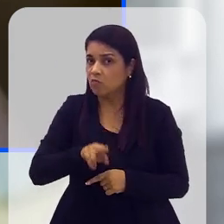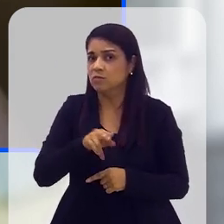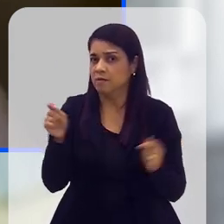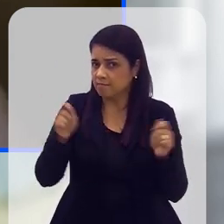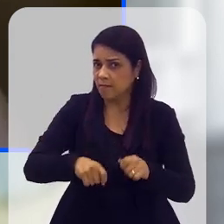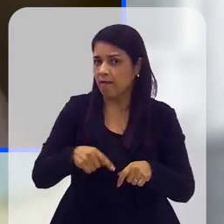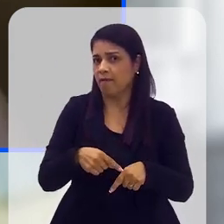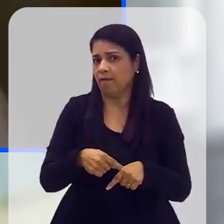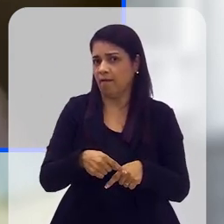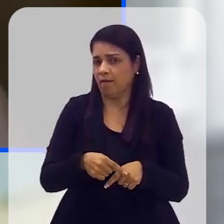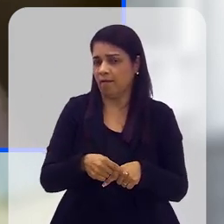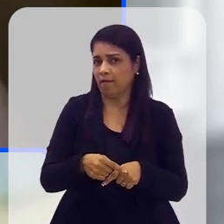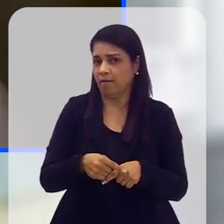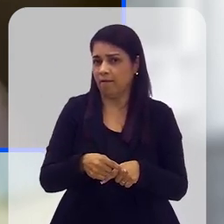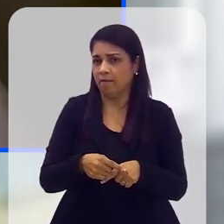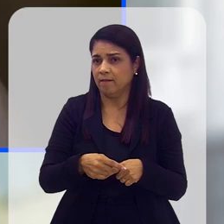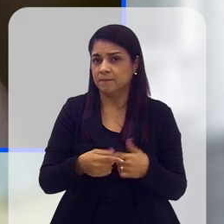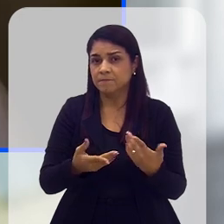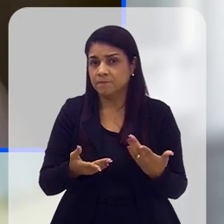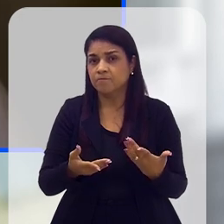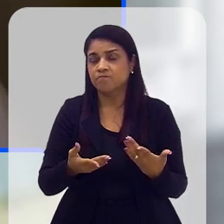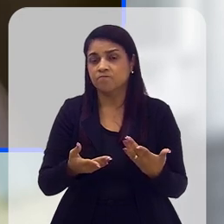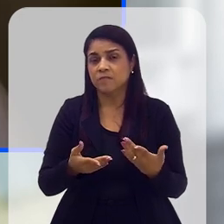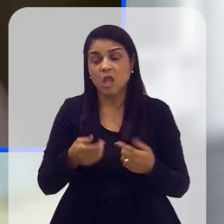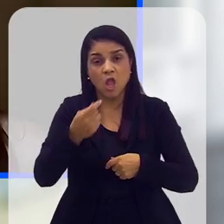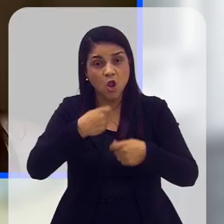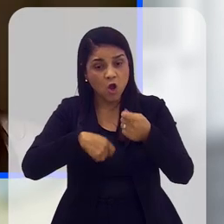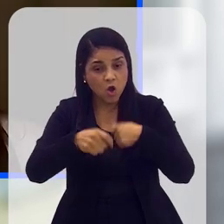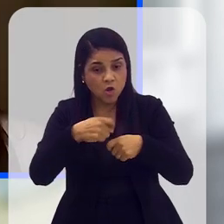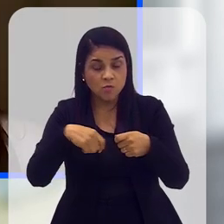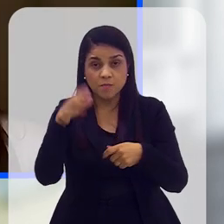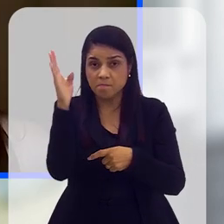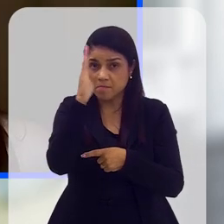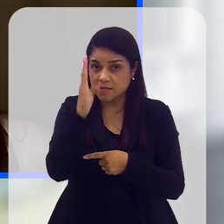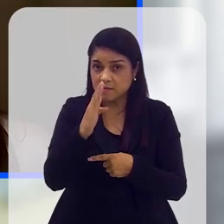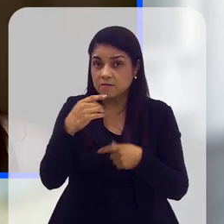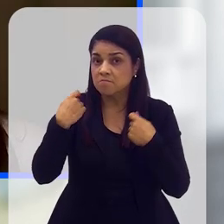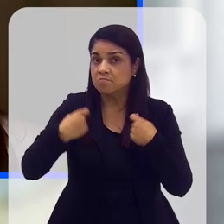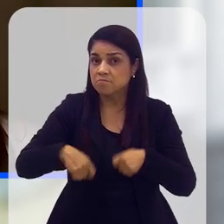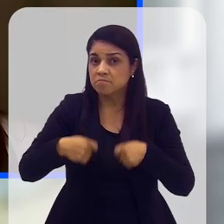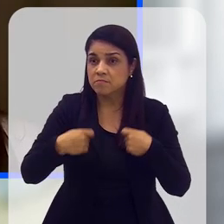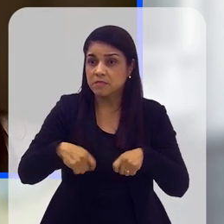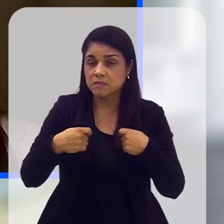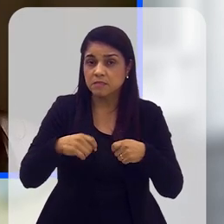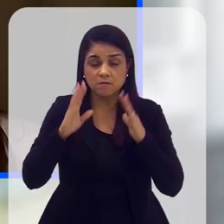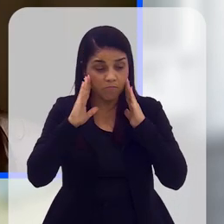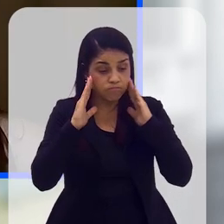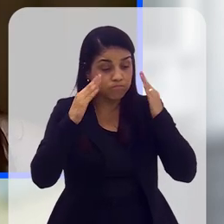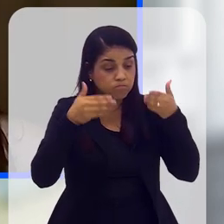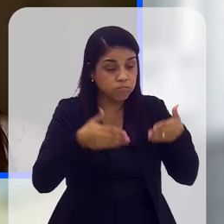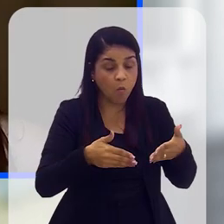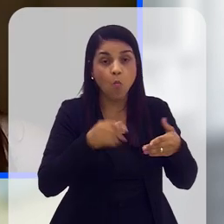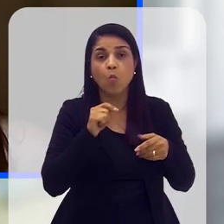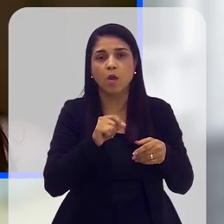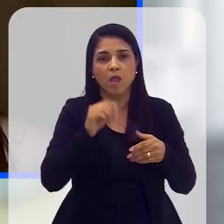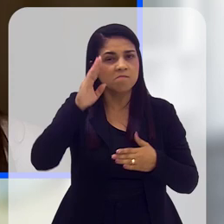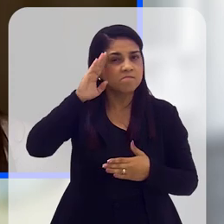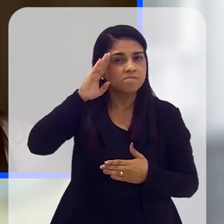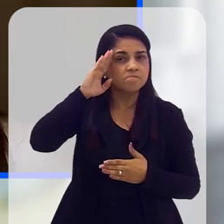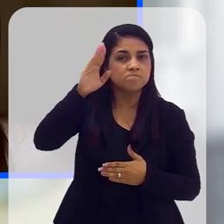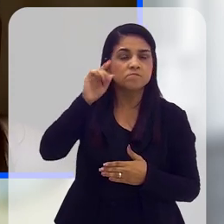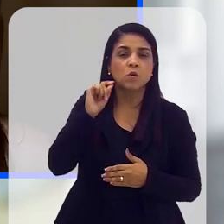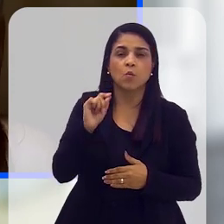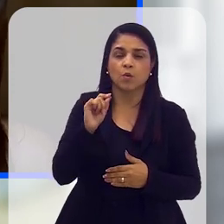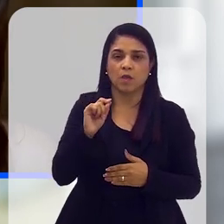tecnologia. Então, essa economia brasileira precisa ser voltada para